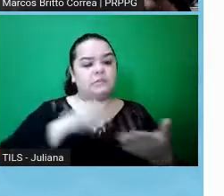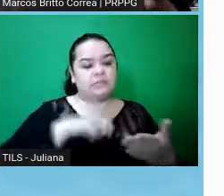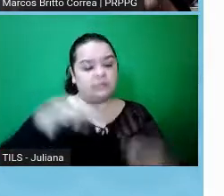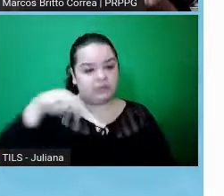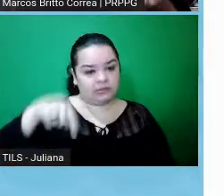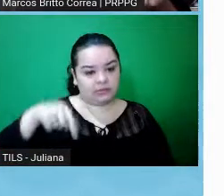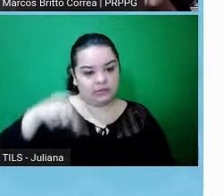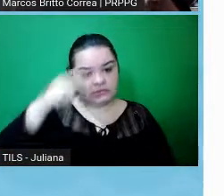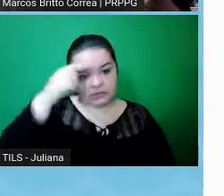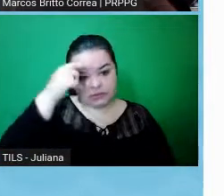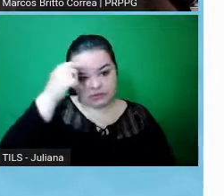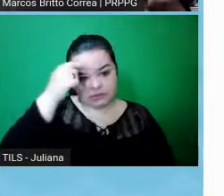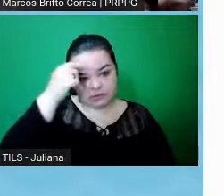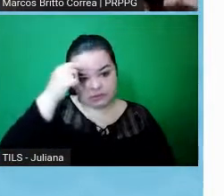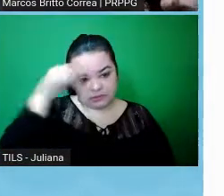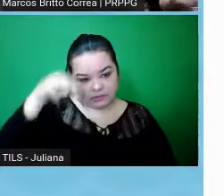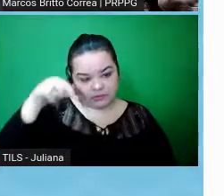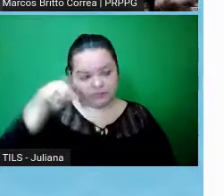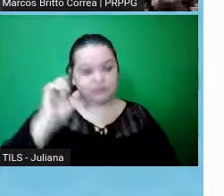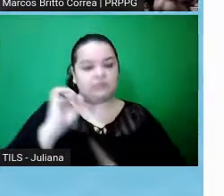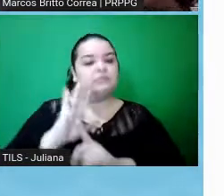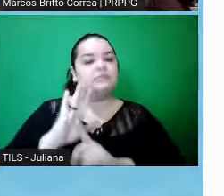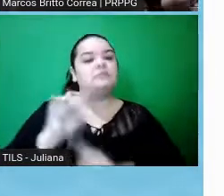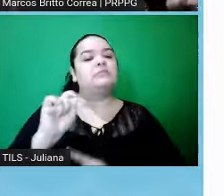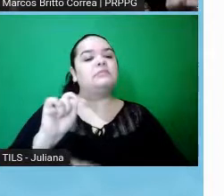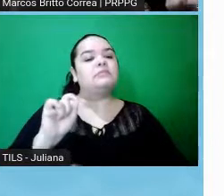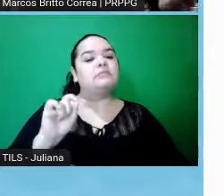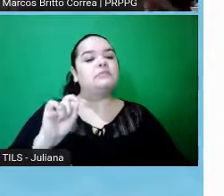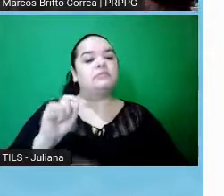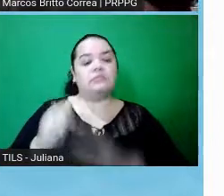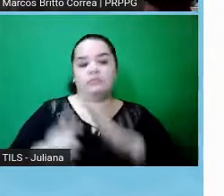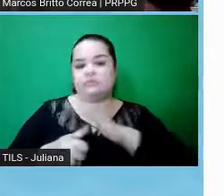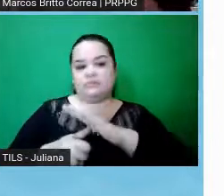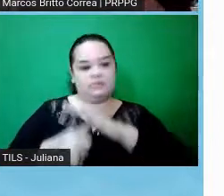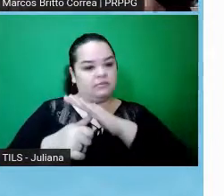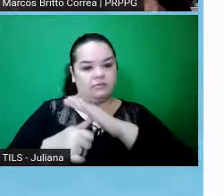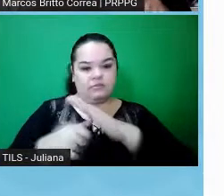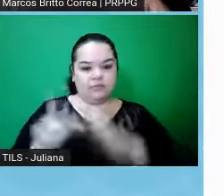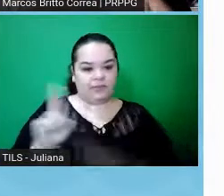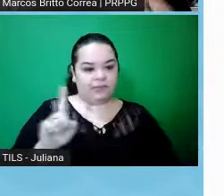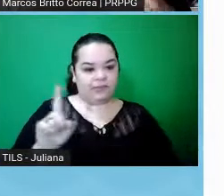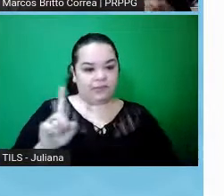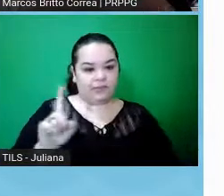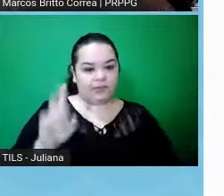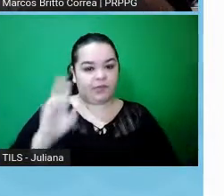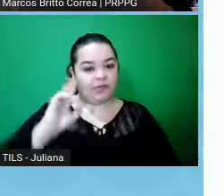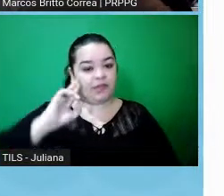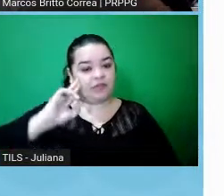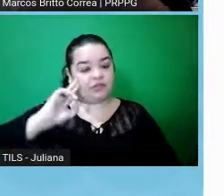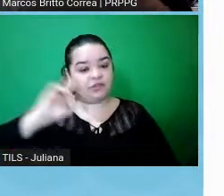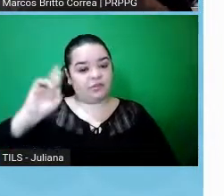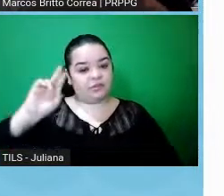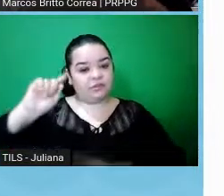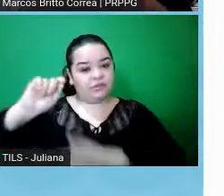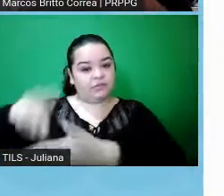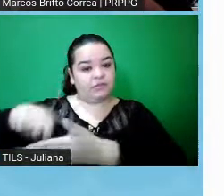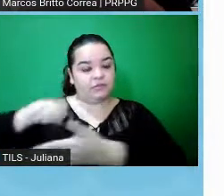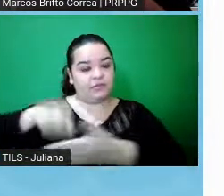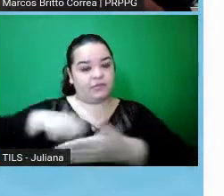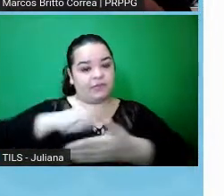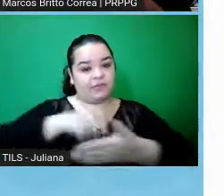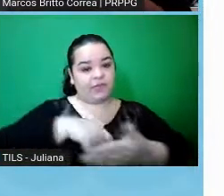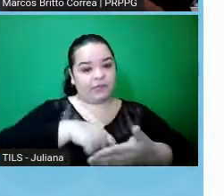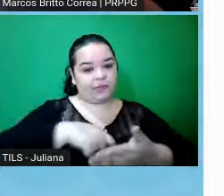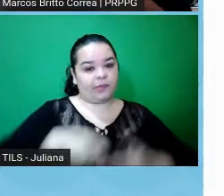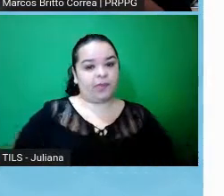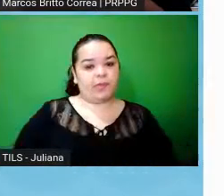Federal de Pelotas, né, como instituição proponente, não é a reitora da universidade, tá, são os diretores de unidade. Então, a gente assina